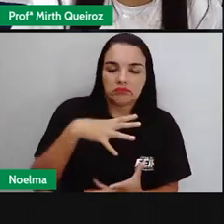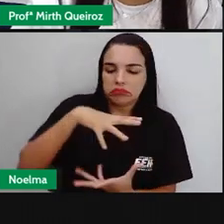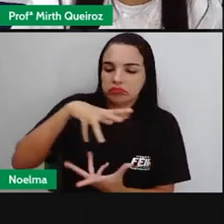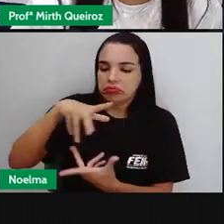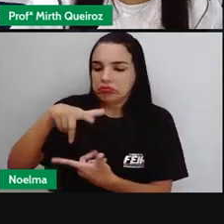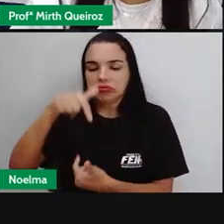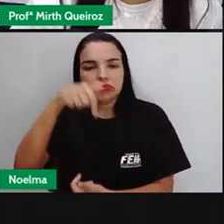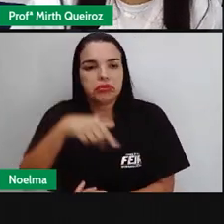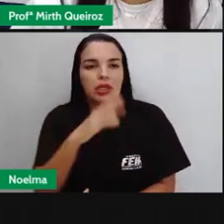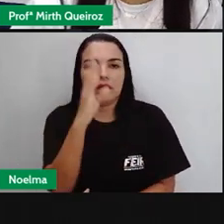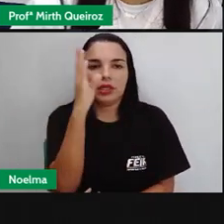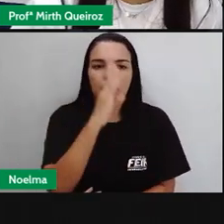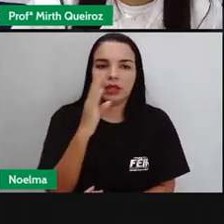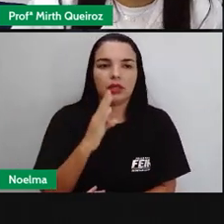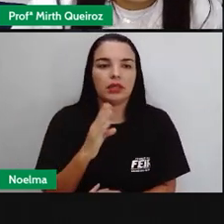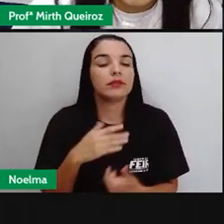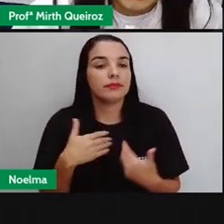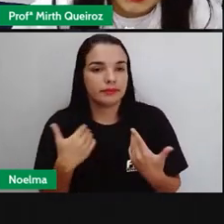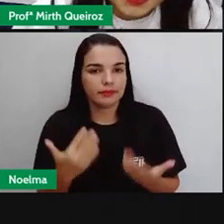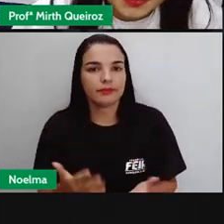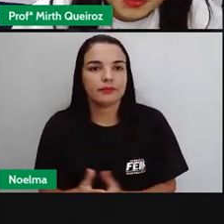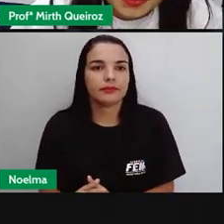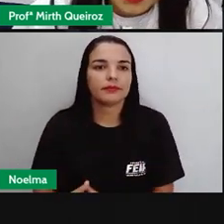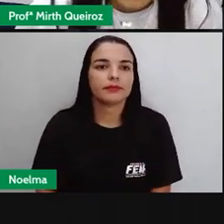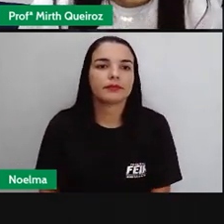né? Que é o Brasil.